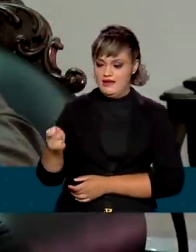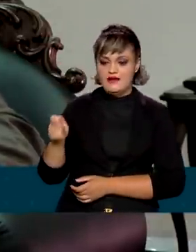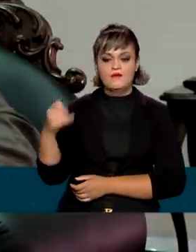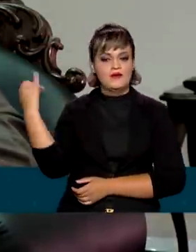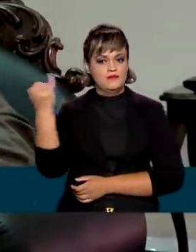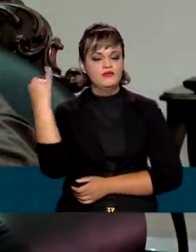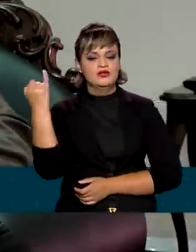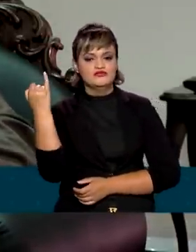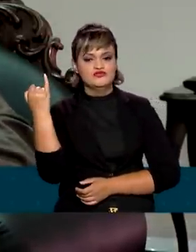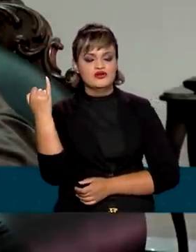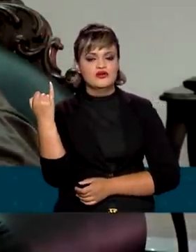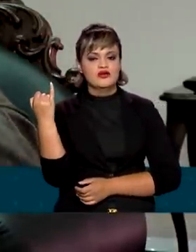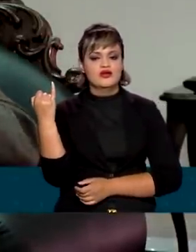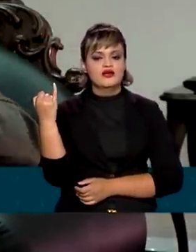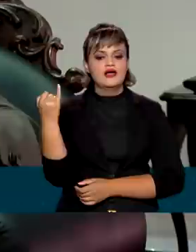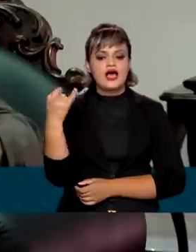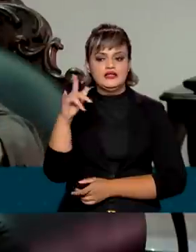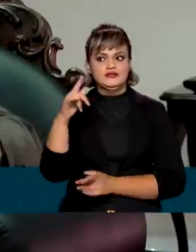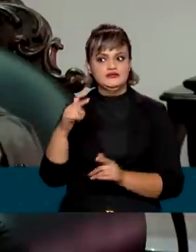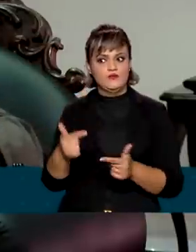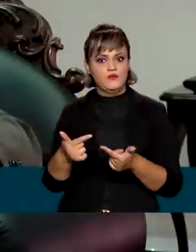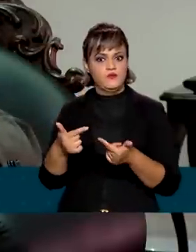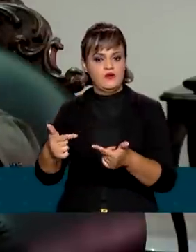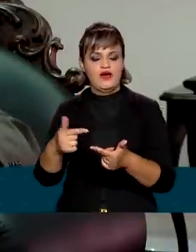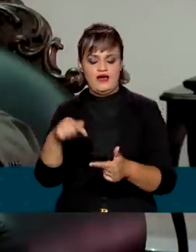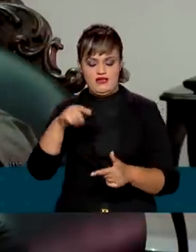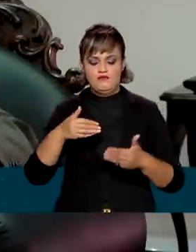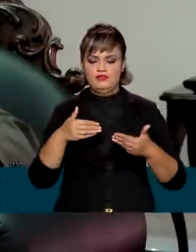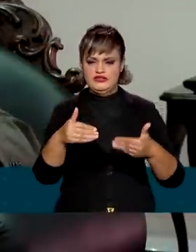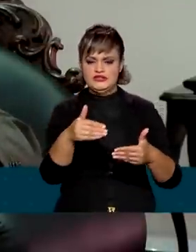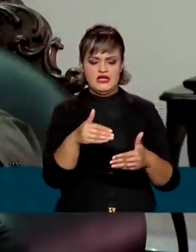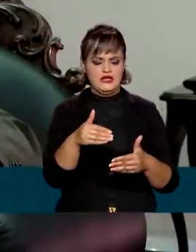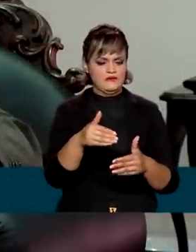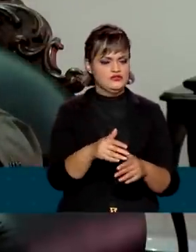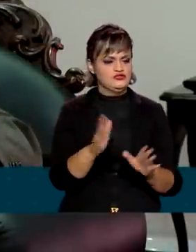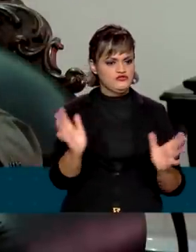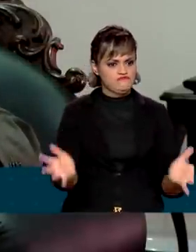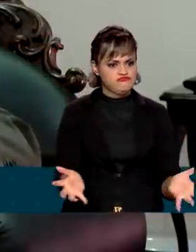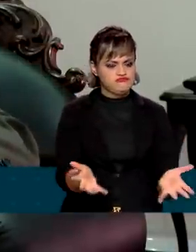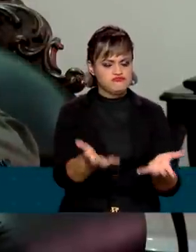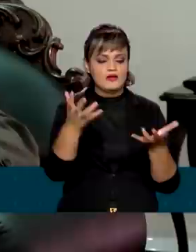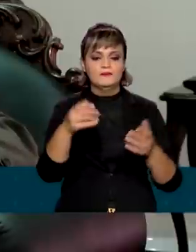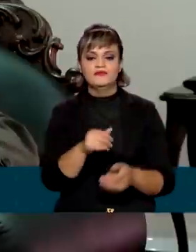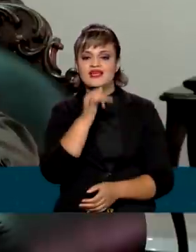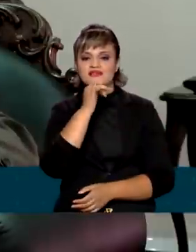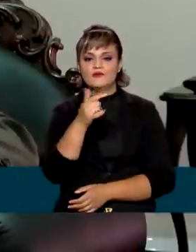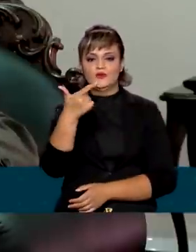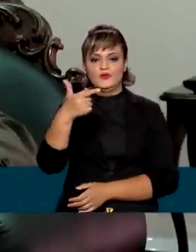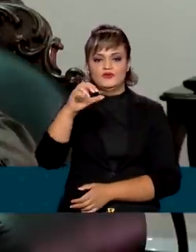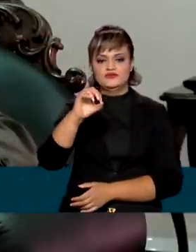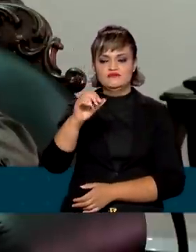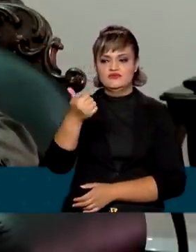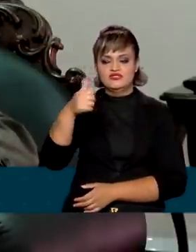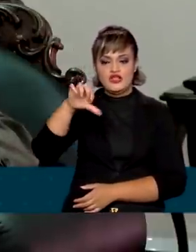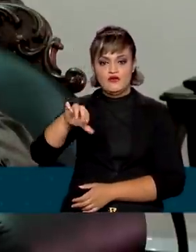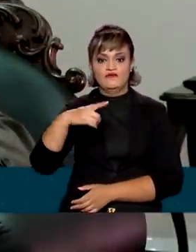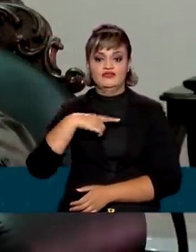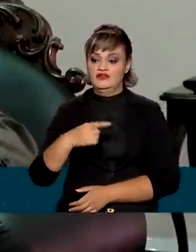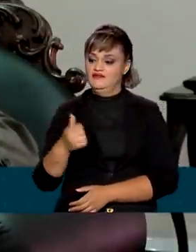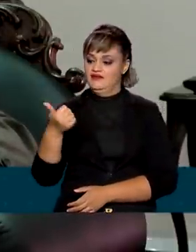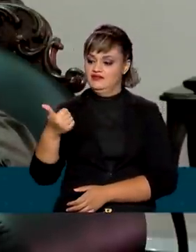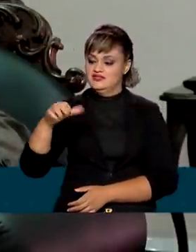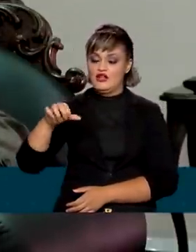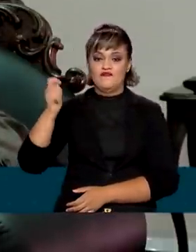Nós demos um upgrade aqui no Ministério muito grande. Para você ter uma ideia, no ano de 2019 foram realizados 19 leilões,